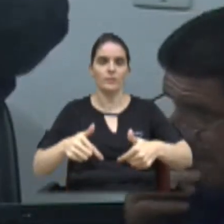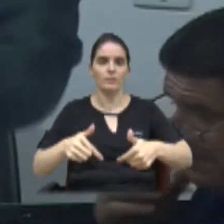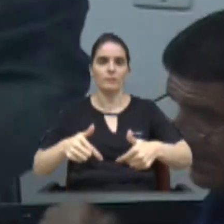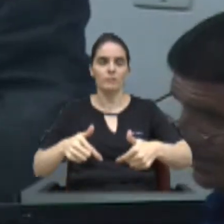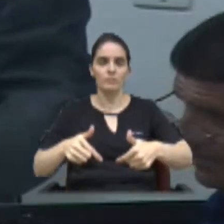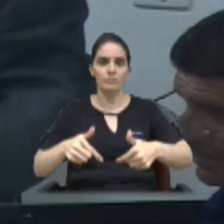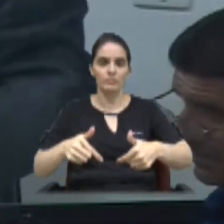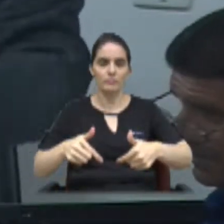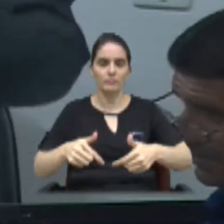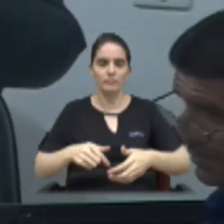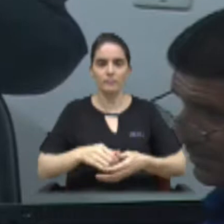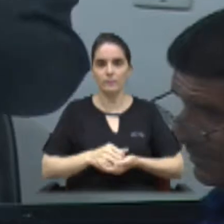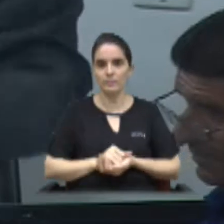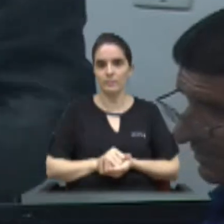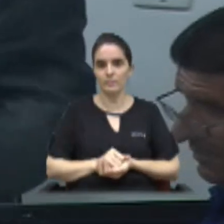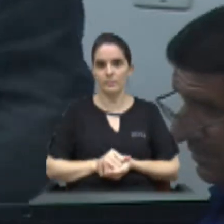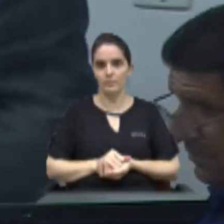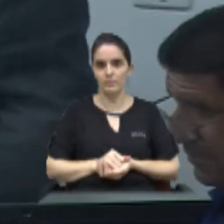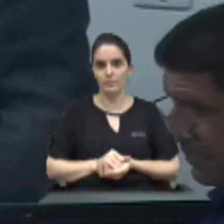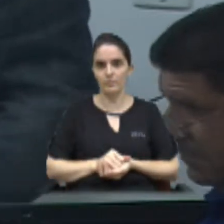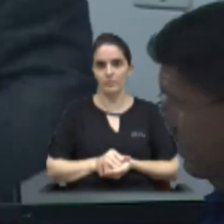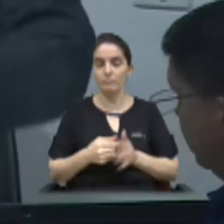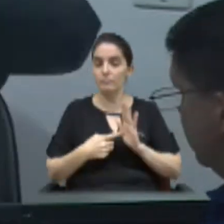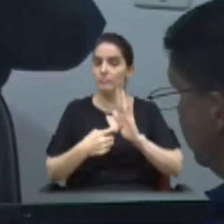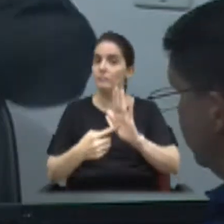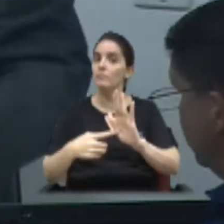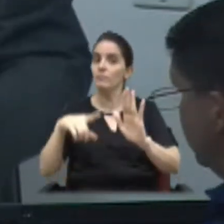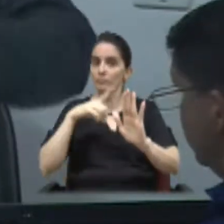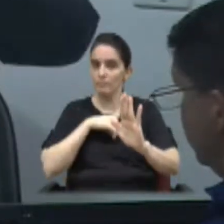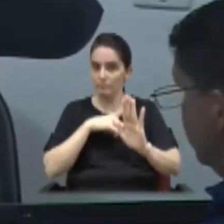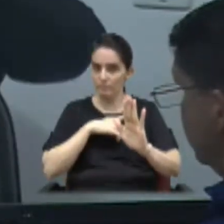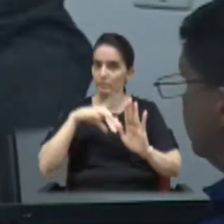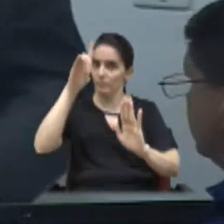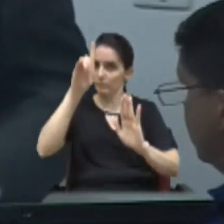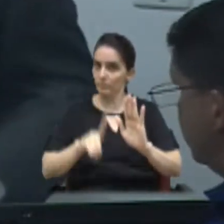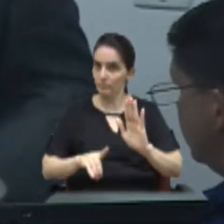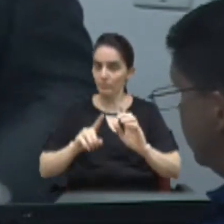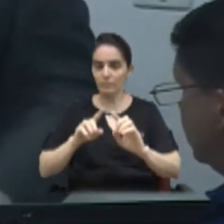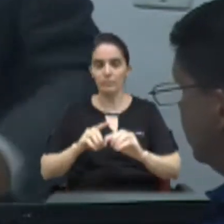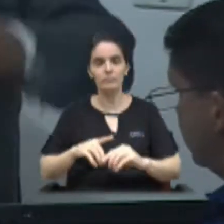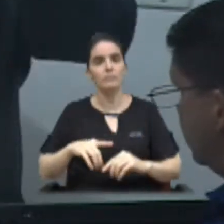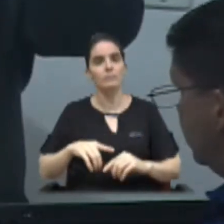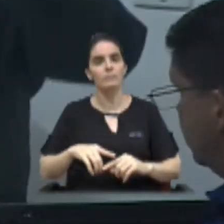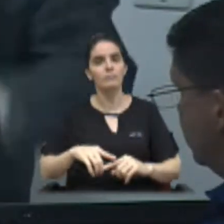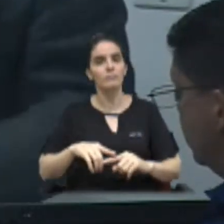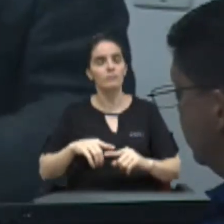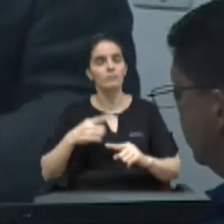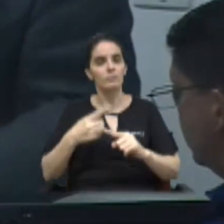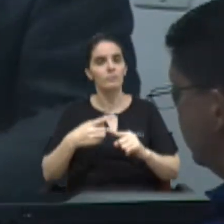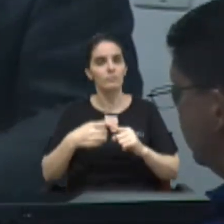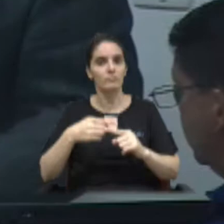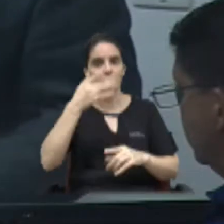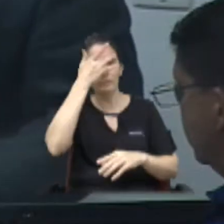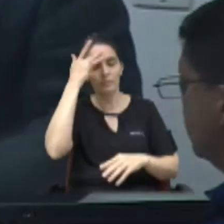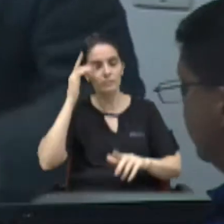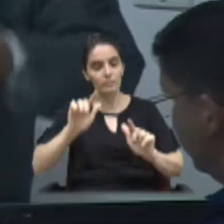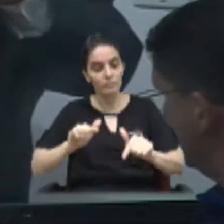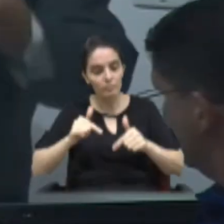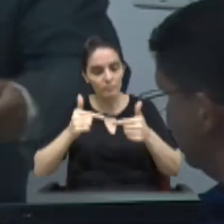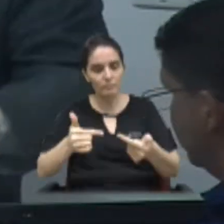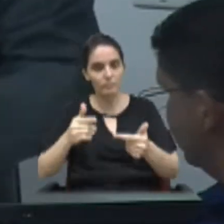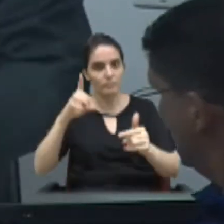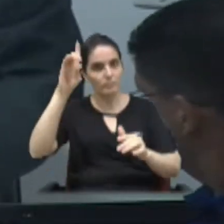prevalecer o seu direito, porque aquele que não luta pelo seu direito não merece eles.